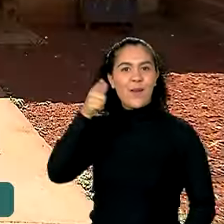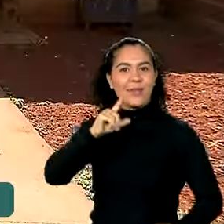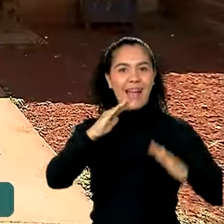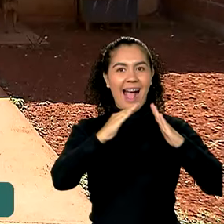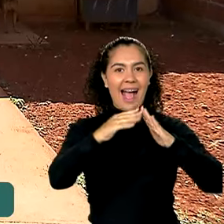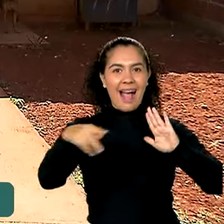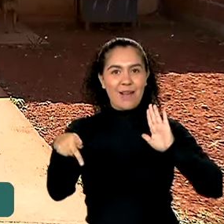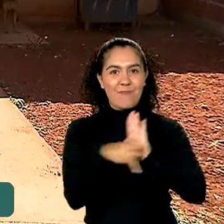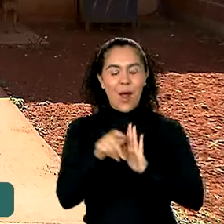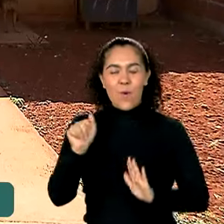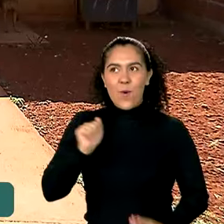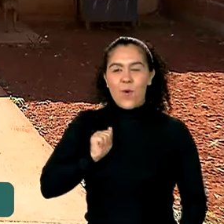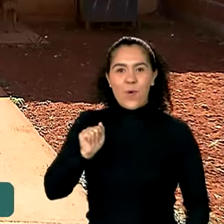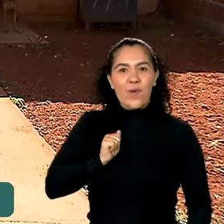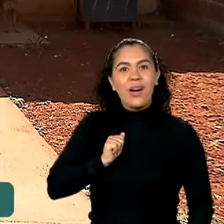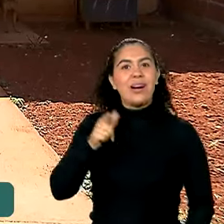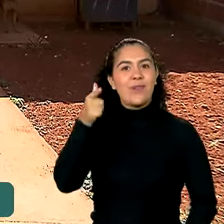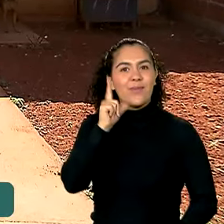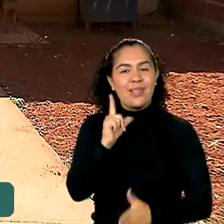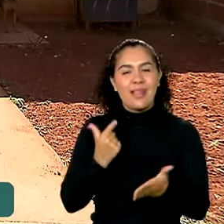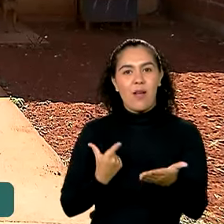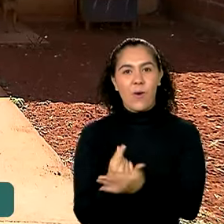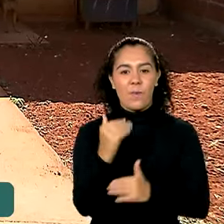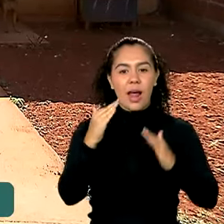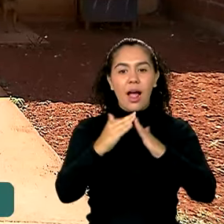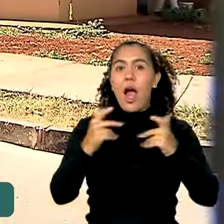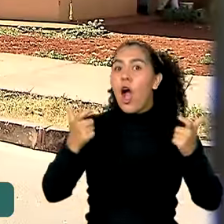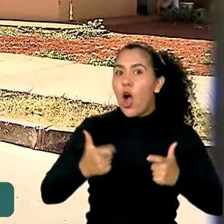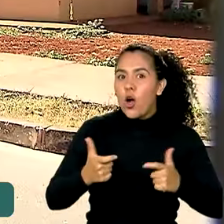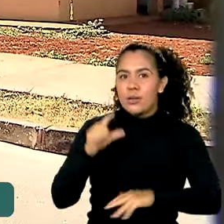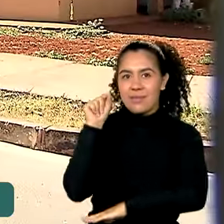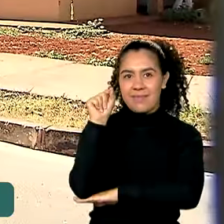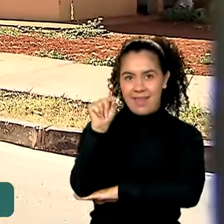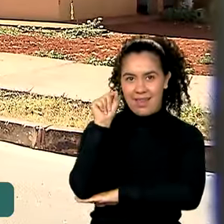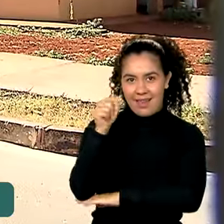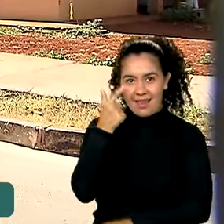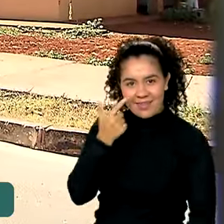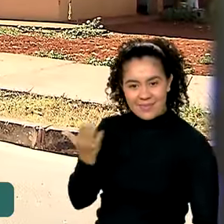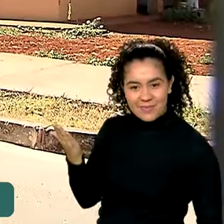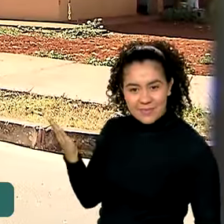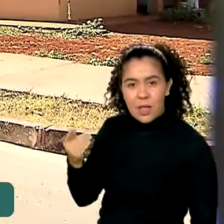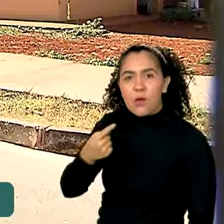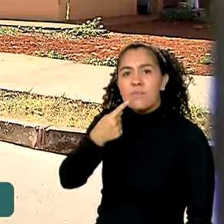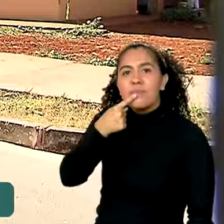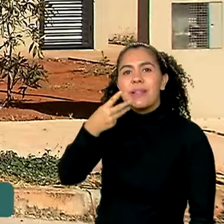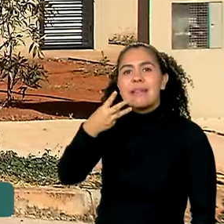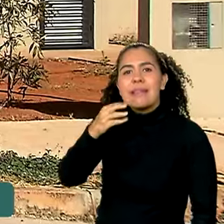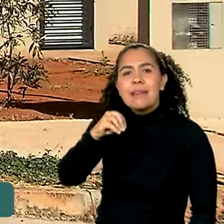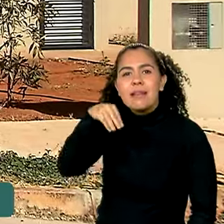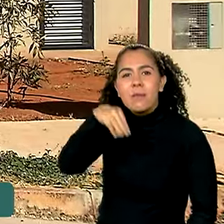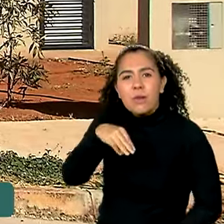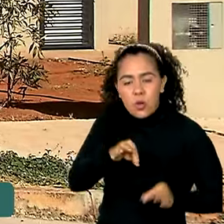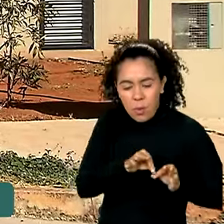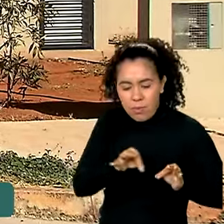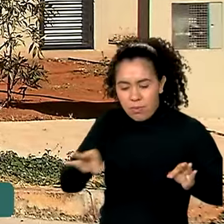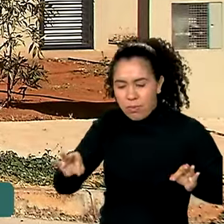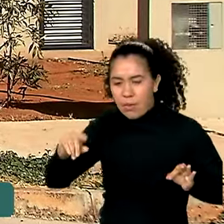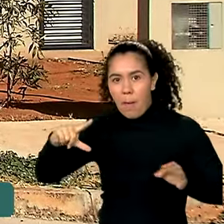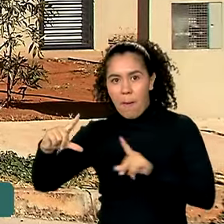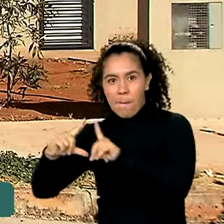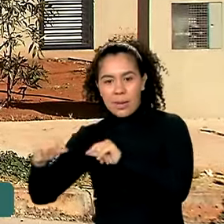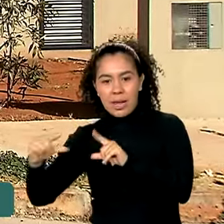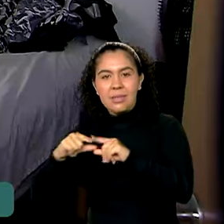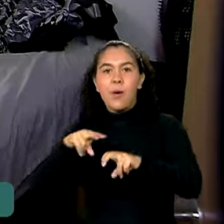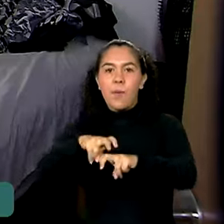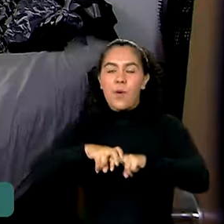própria ela comprou este imóvel que fica no recanto das Emas a cerca de 30 minutos de Brasília pelo programa Minha